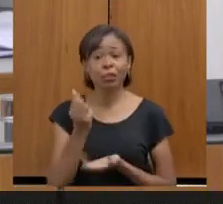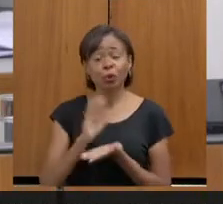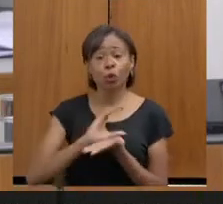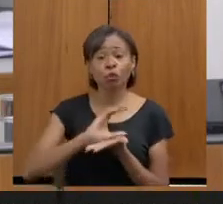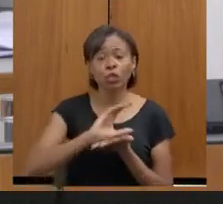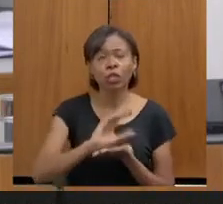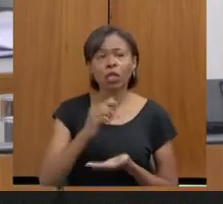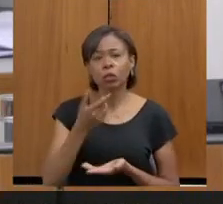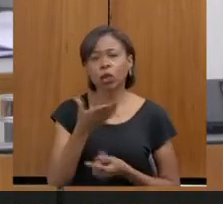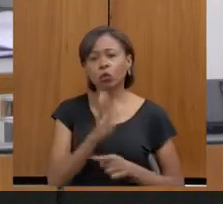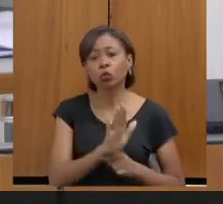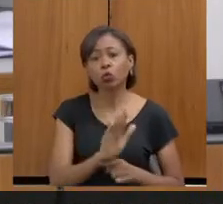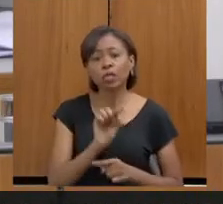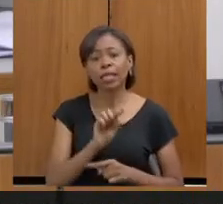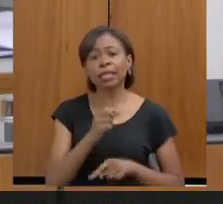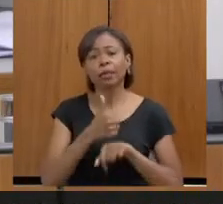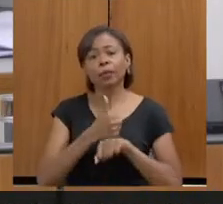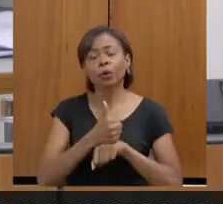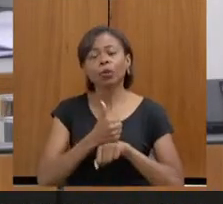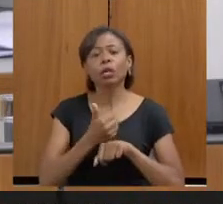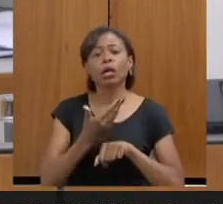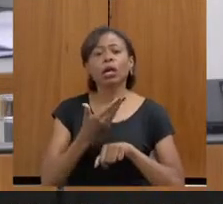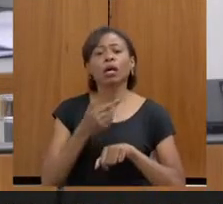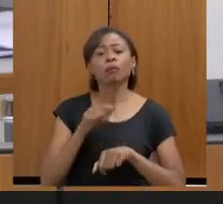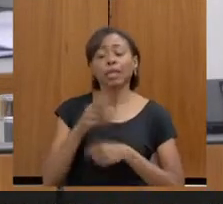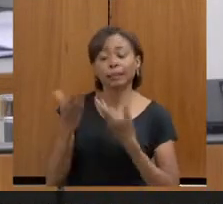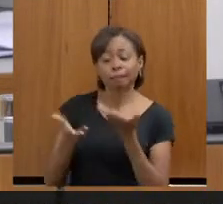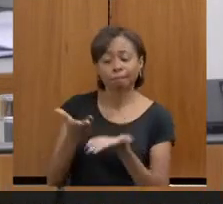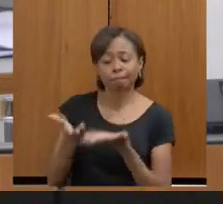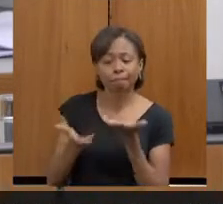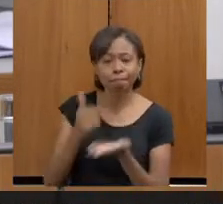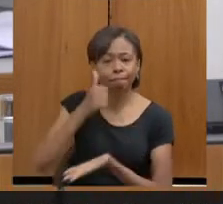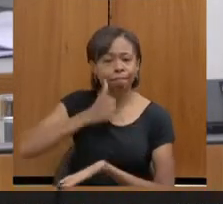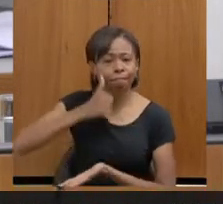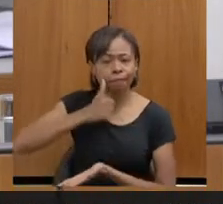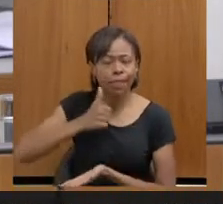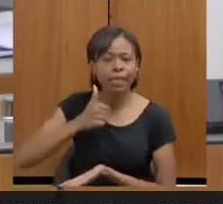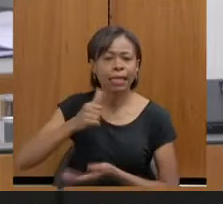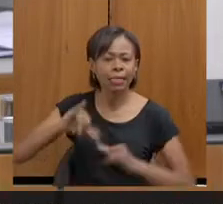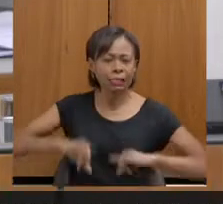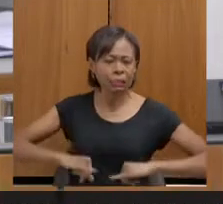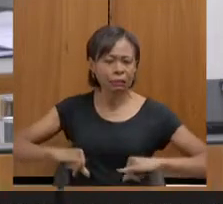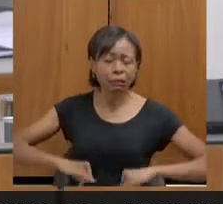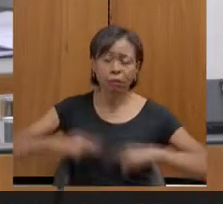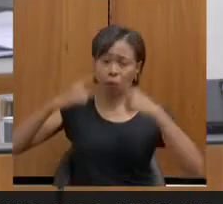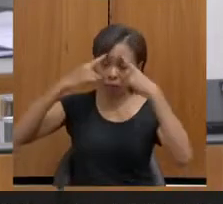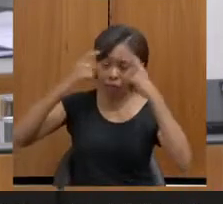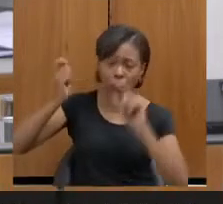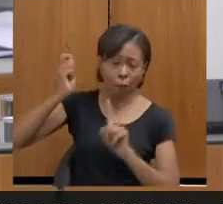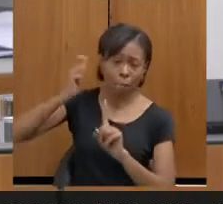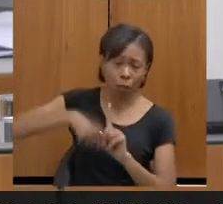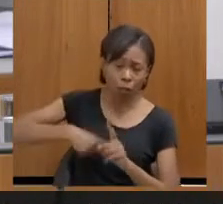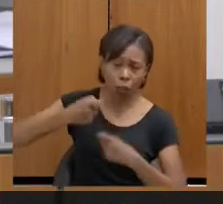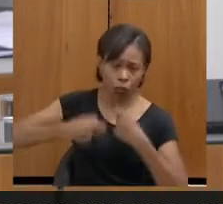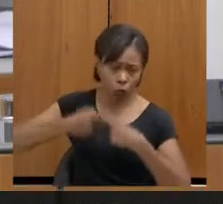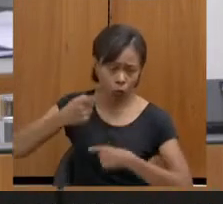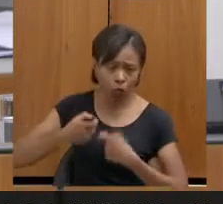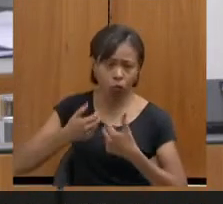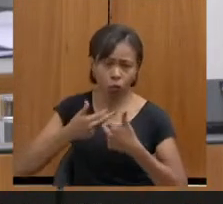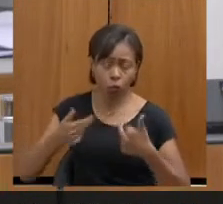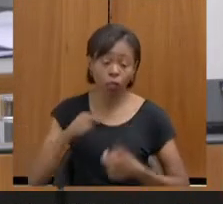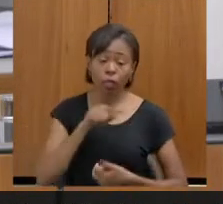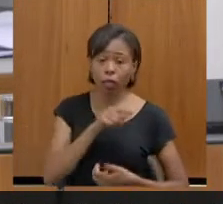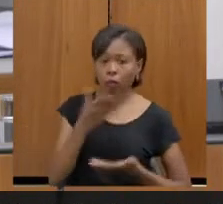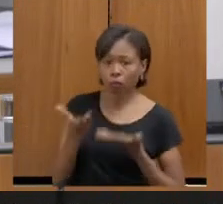profissional, no atendimento da mulher, no atendimento da vítima de violência sexual, ele tem, ele